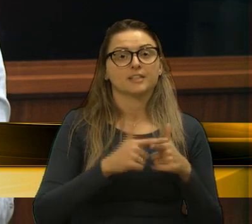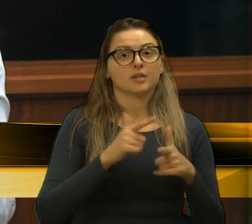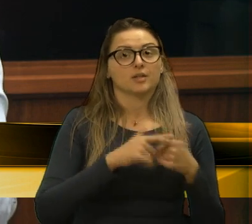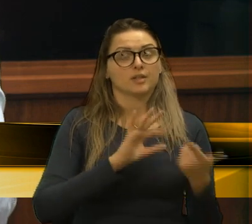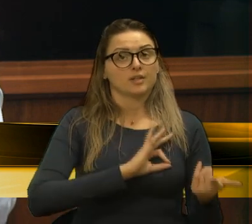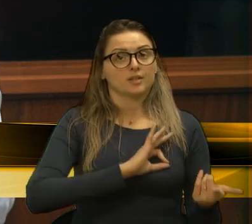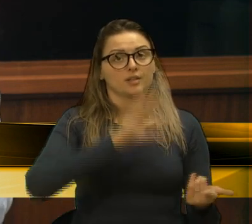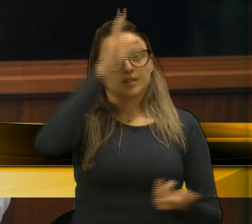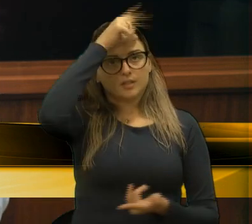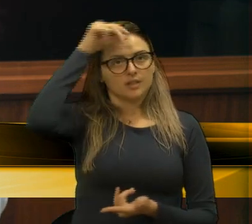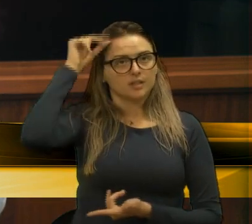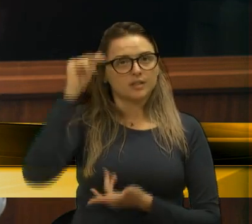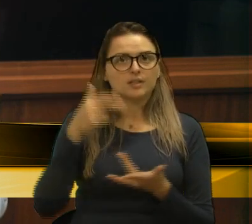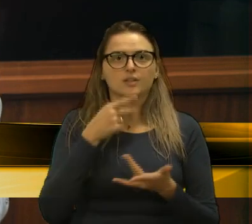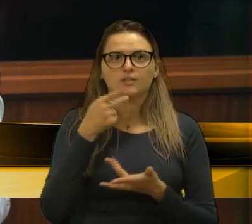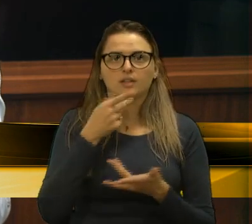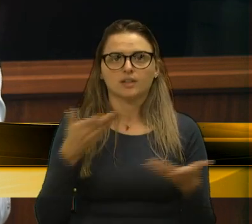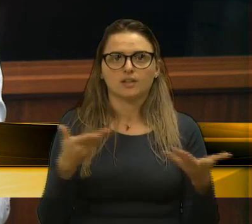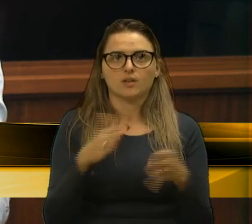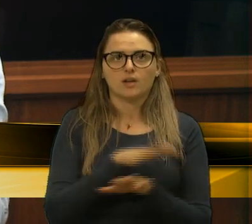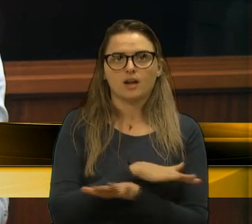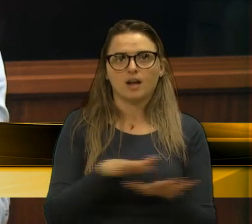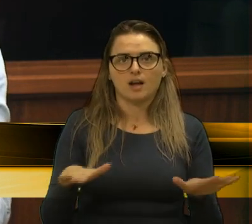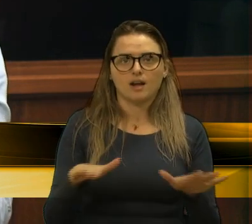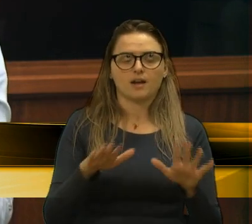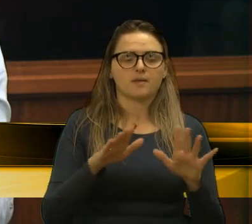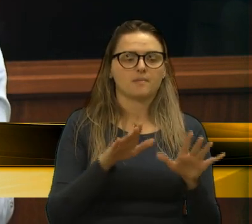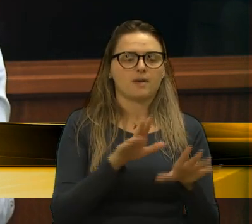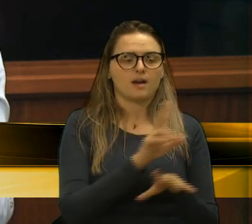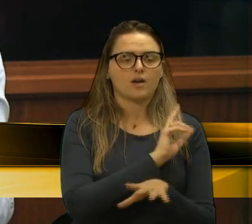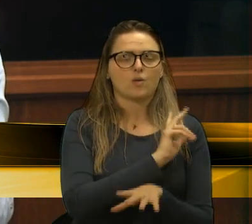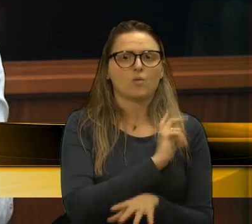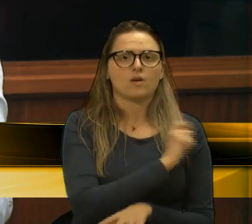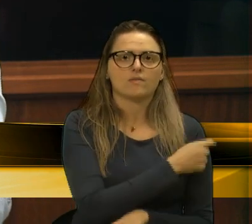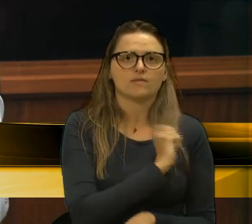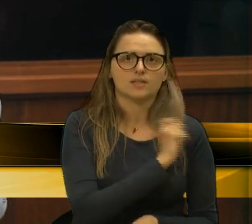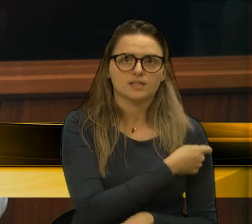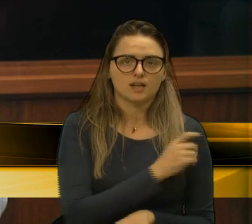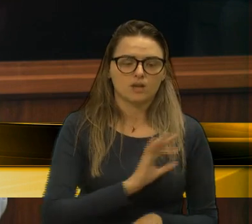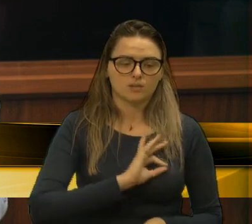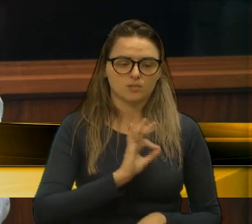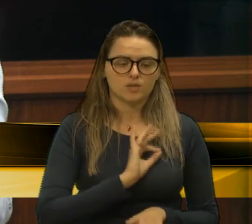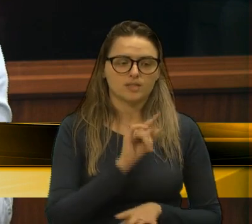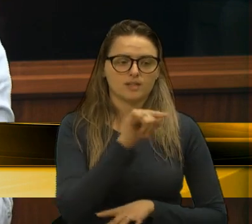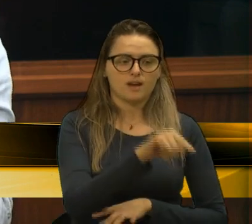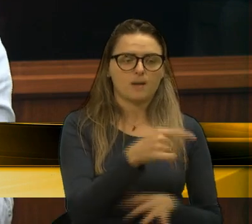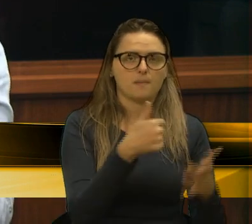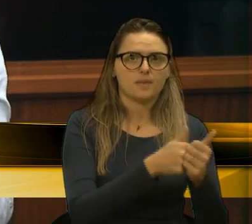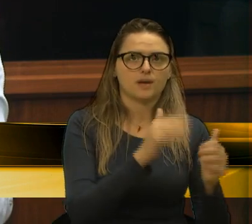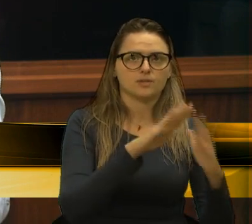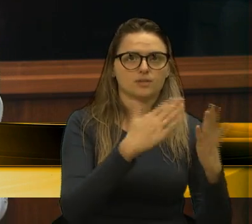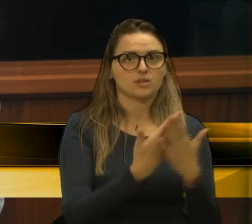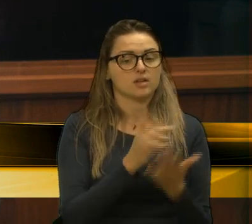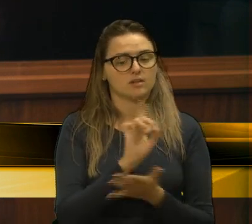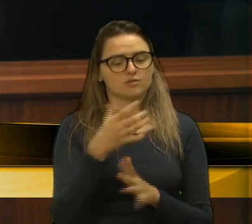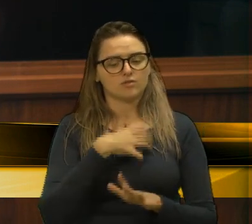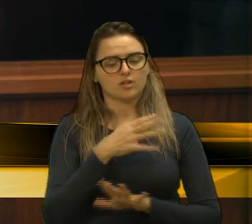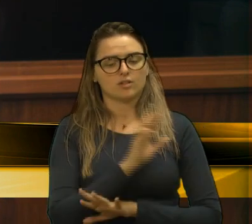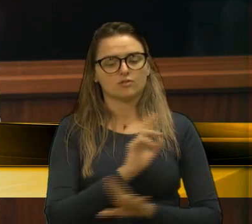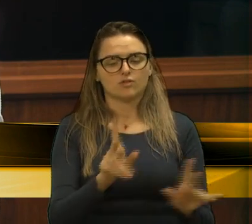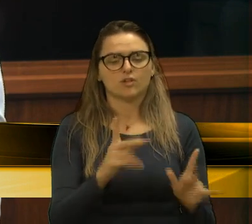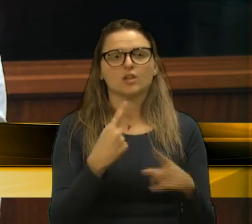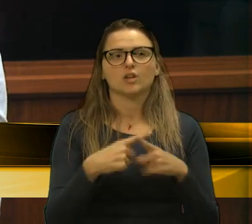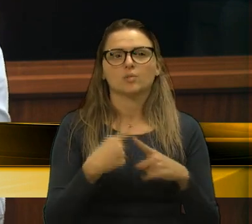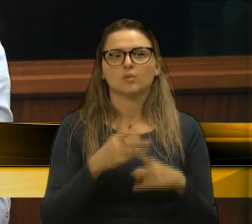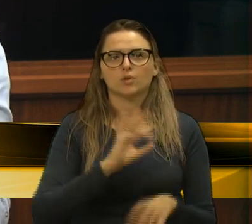Agora, disseram que ia acabar com a patrulha escolar, disseram que não ia ser mais dessa forma, porque vários dos guardas